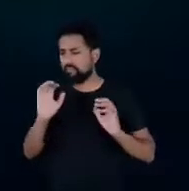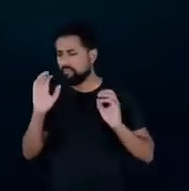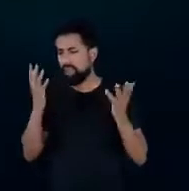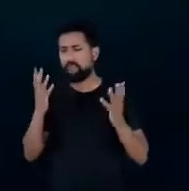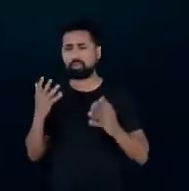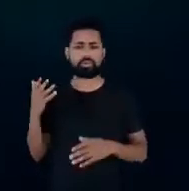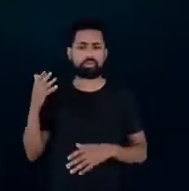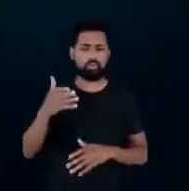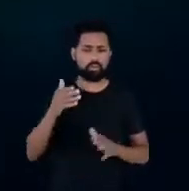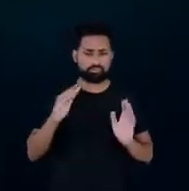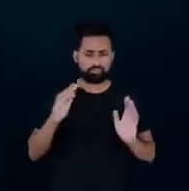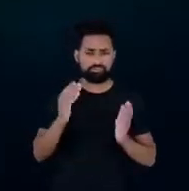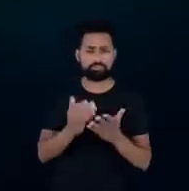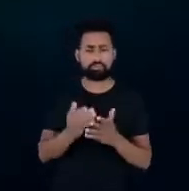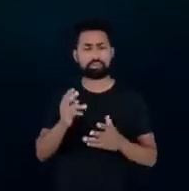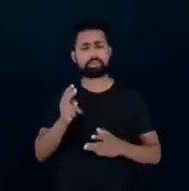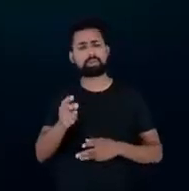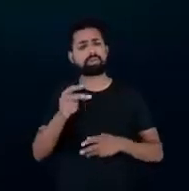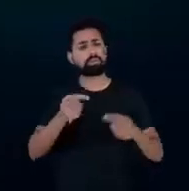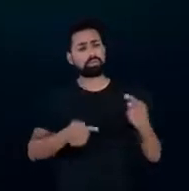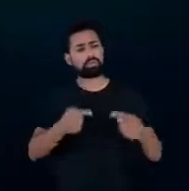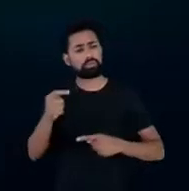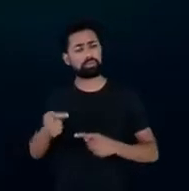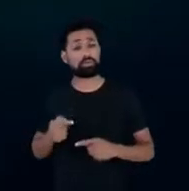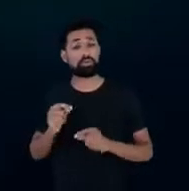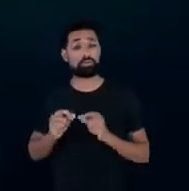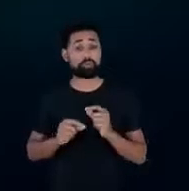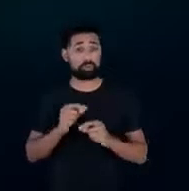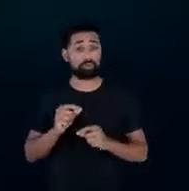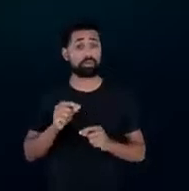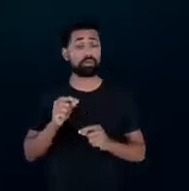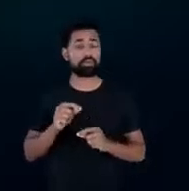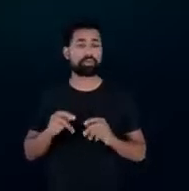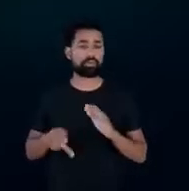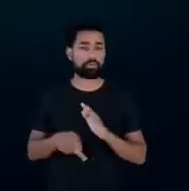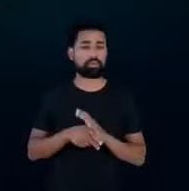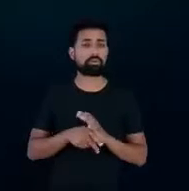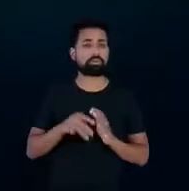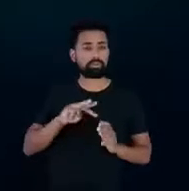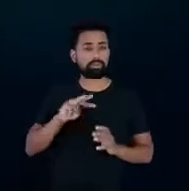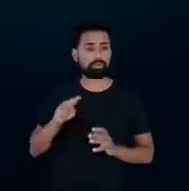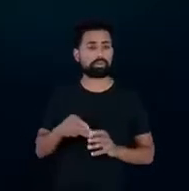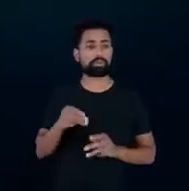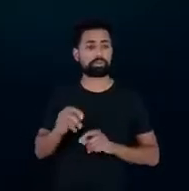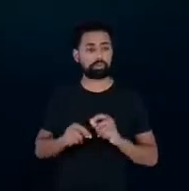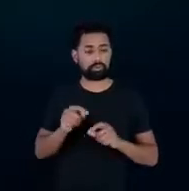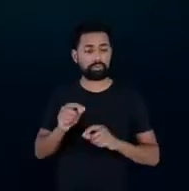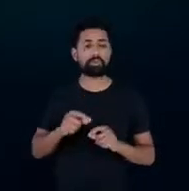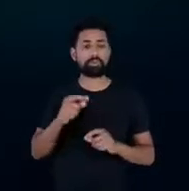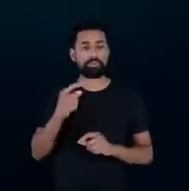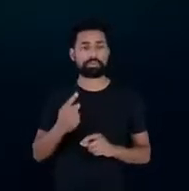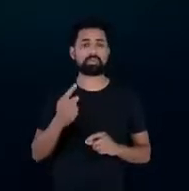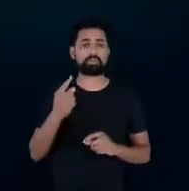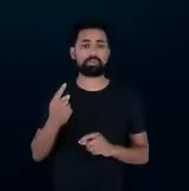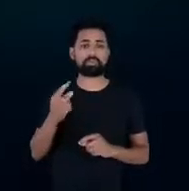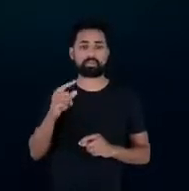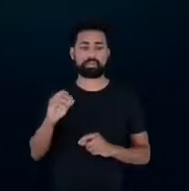é que o Brasil ele está em 37ª posição entre as 110 países